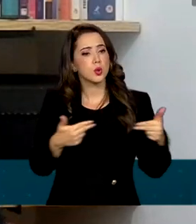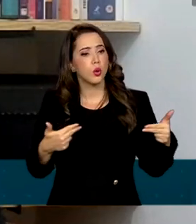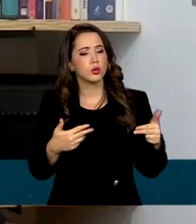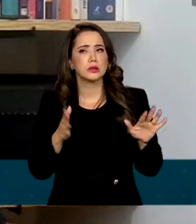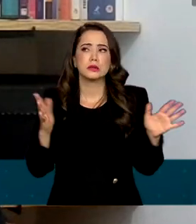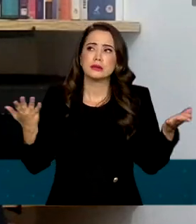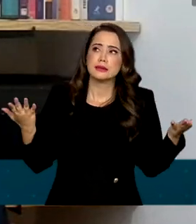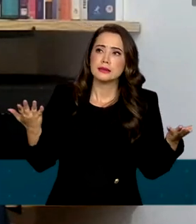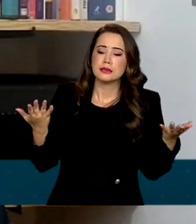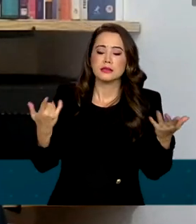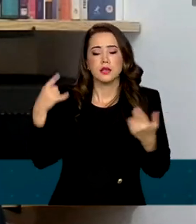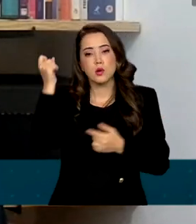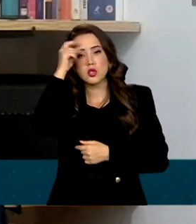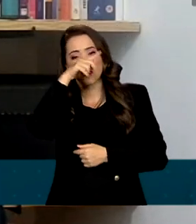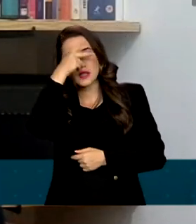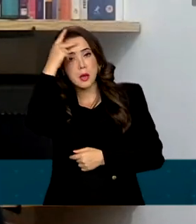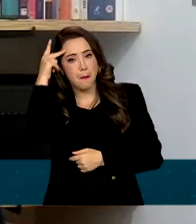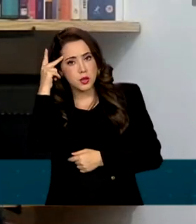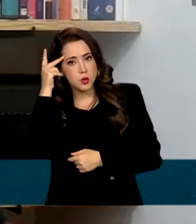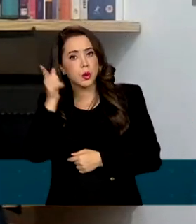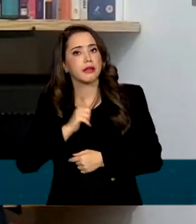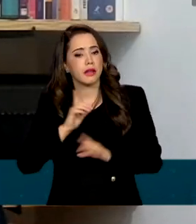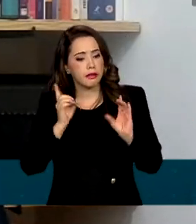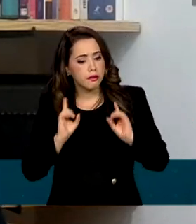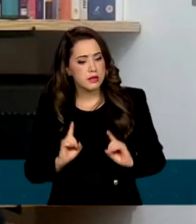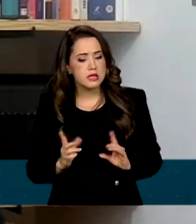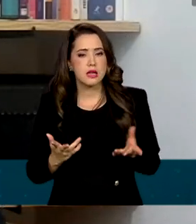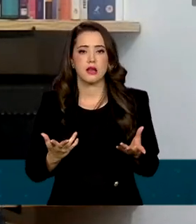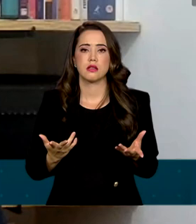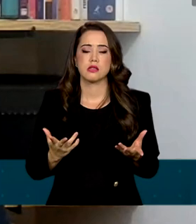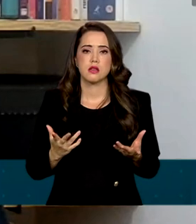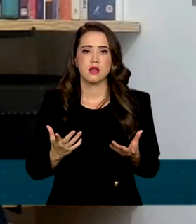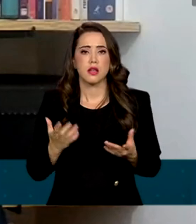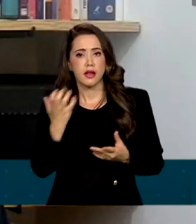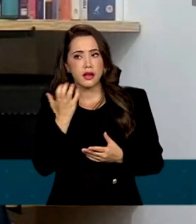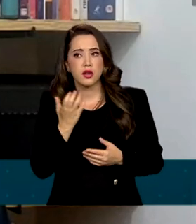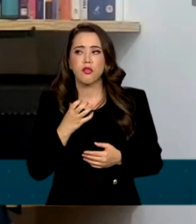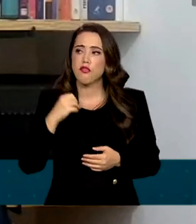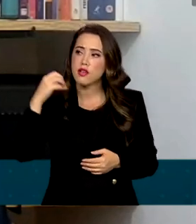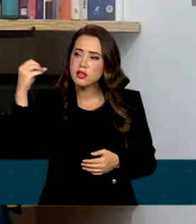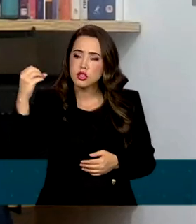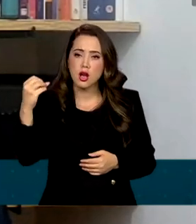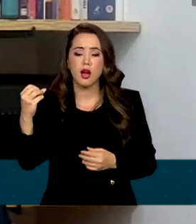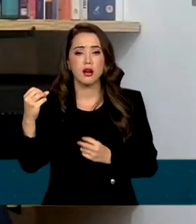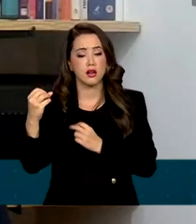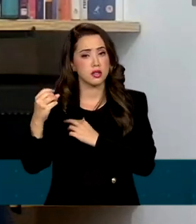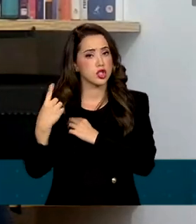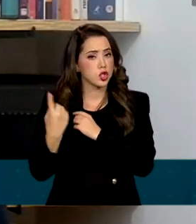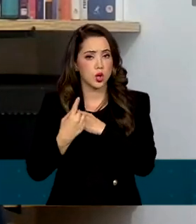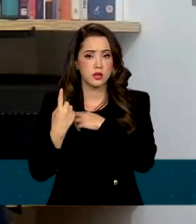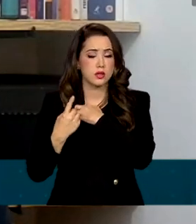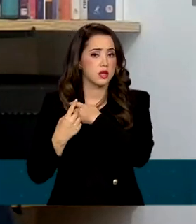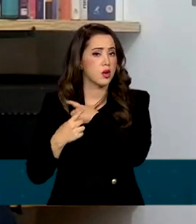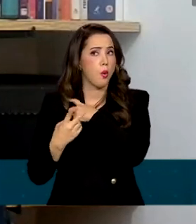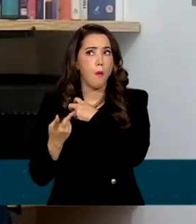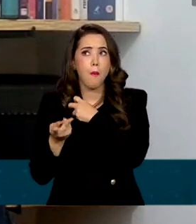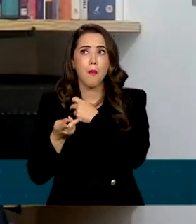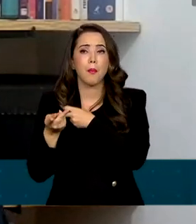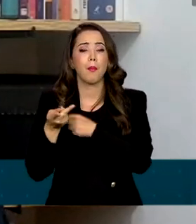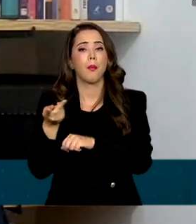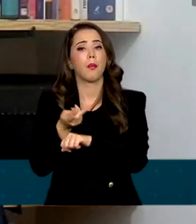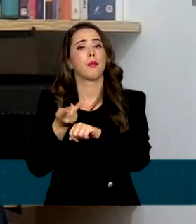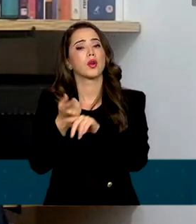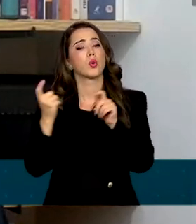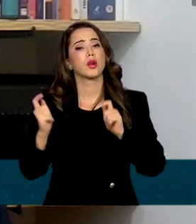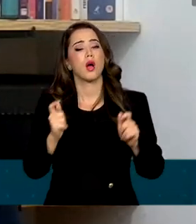difícil para uma pessoa com deficiência, querendo viajar de forma independente, em buscar os